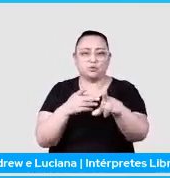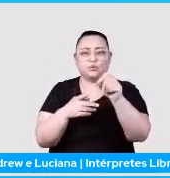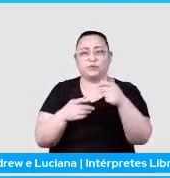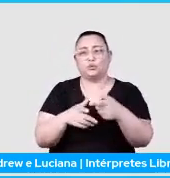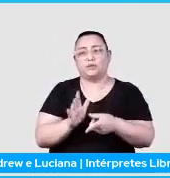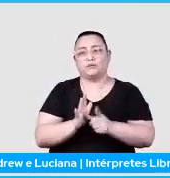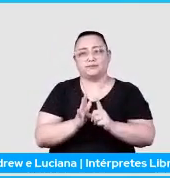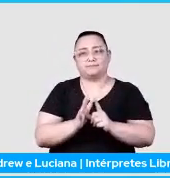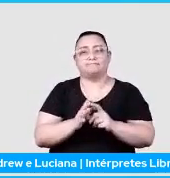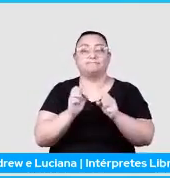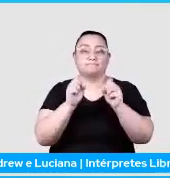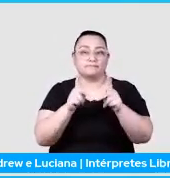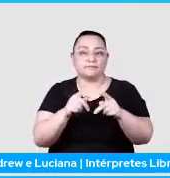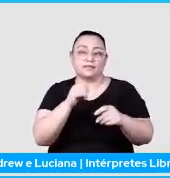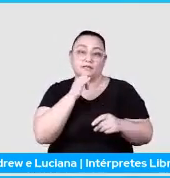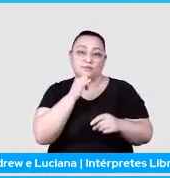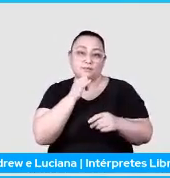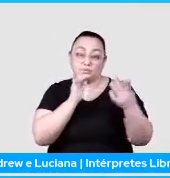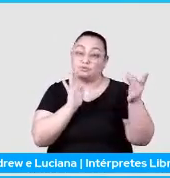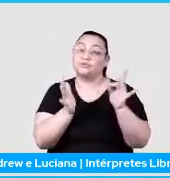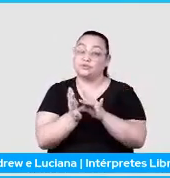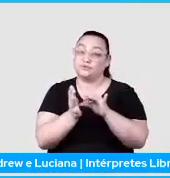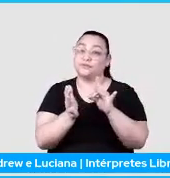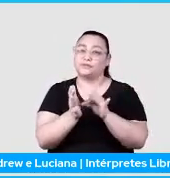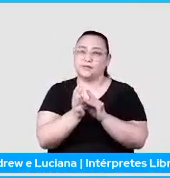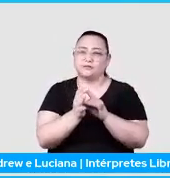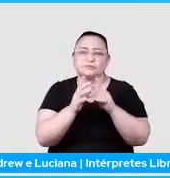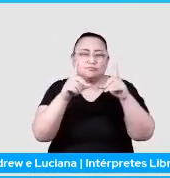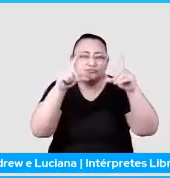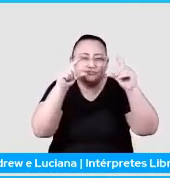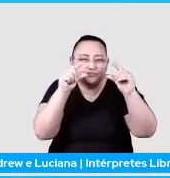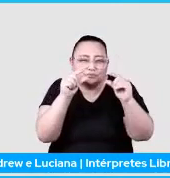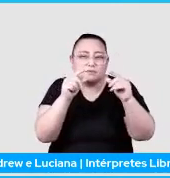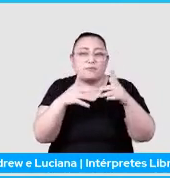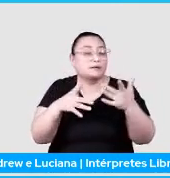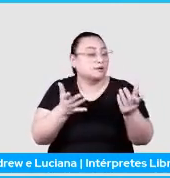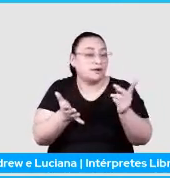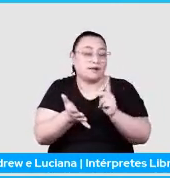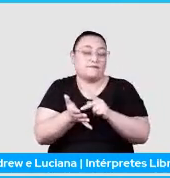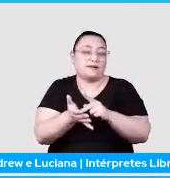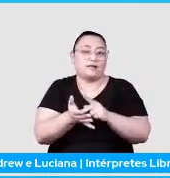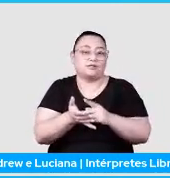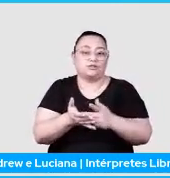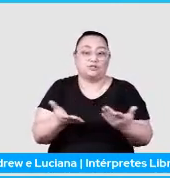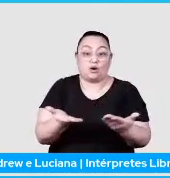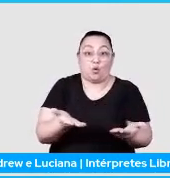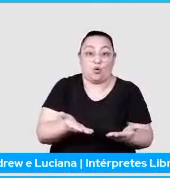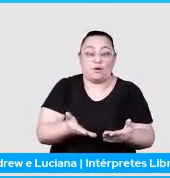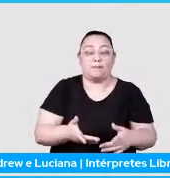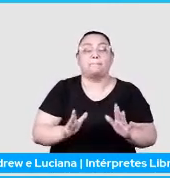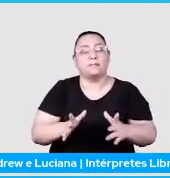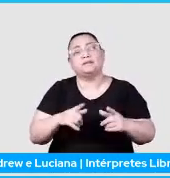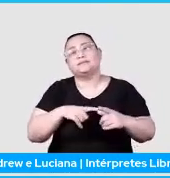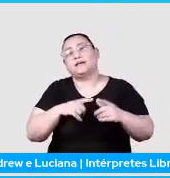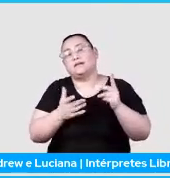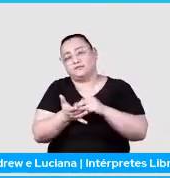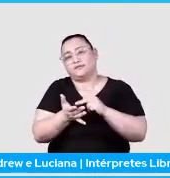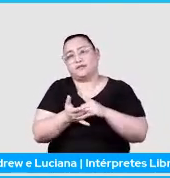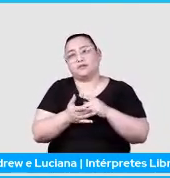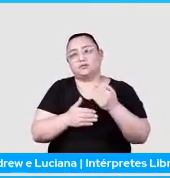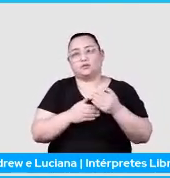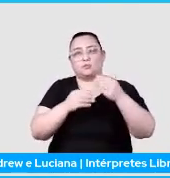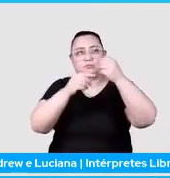Tá, aqui a gente tem um exemplo real, não ao vivo, mas um exemplo real de como é um monitor agindo.